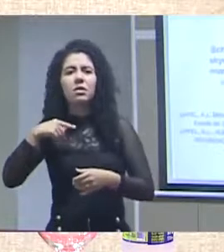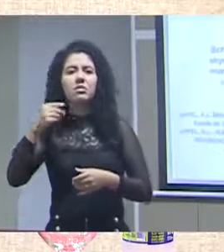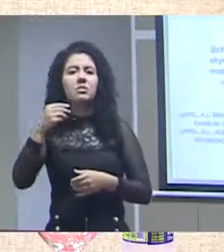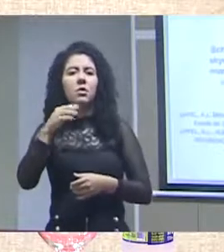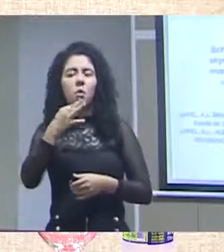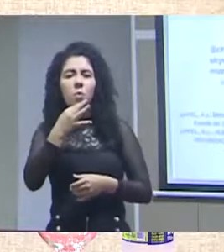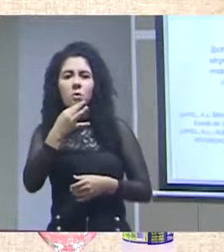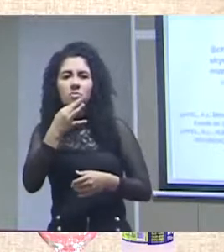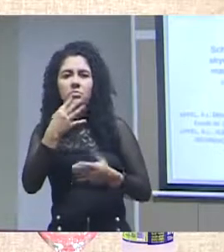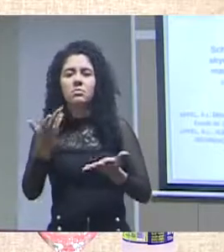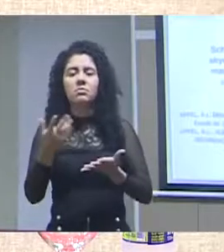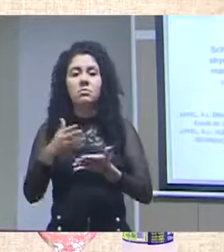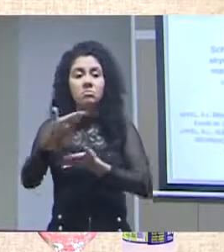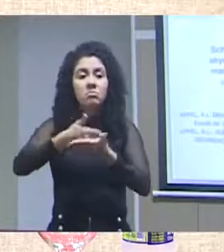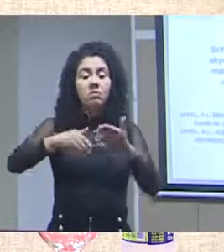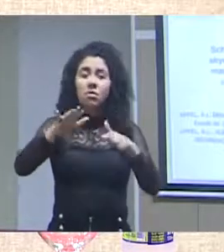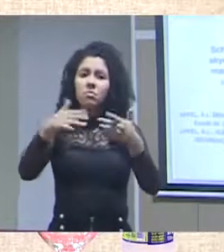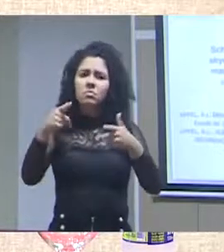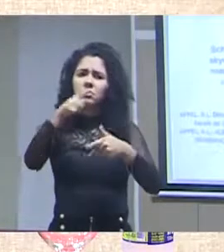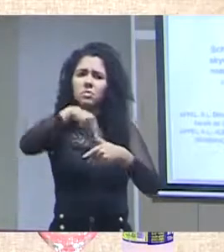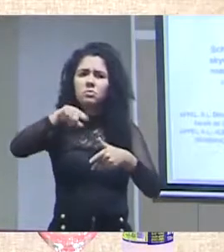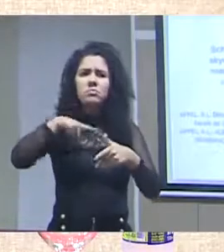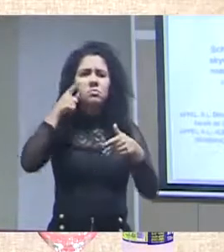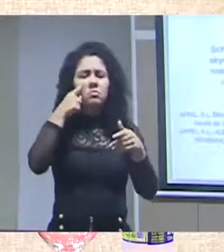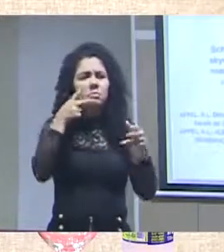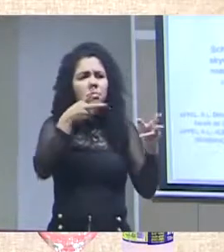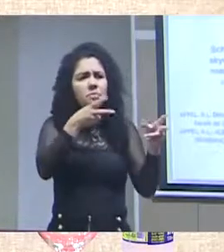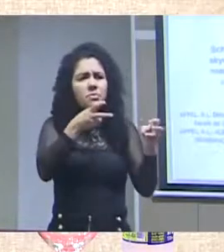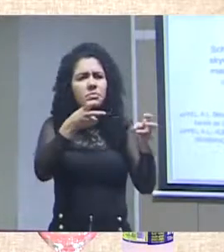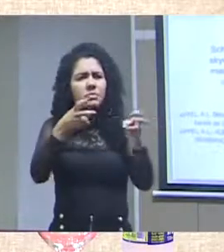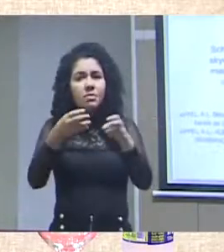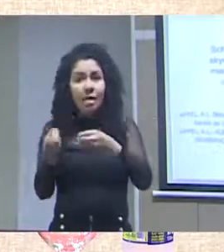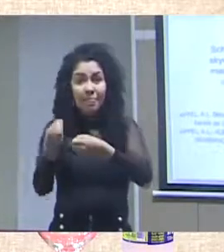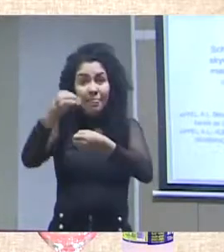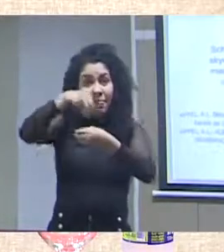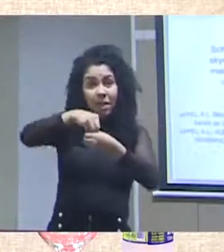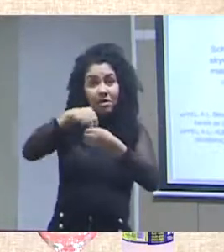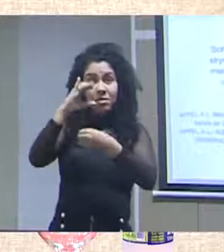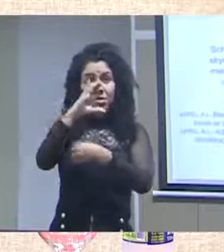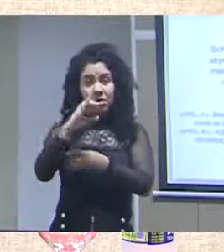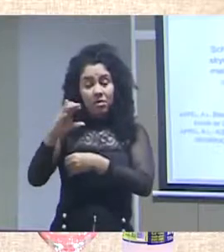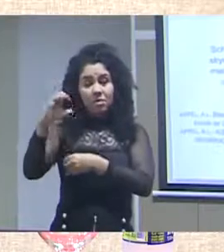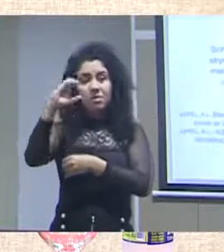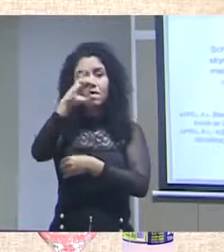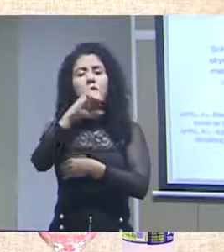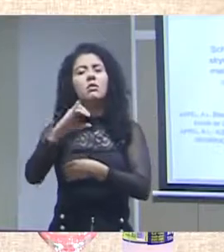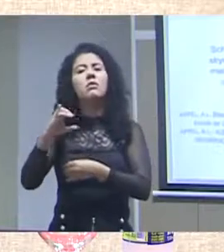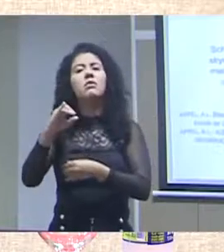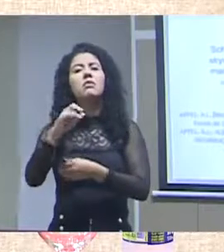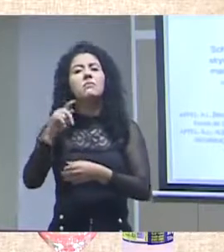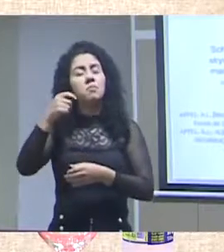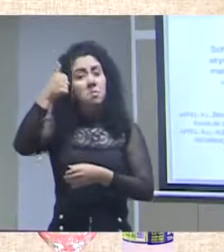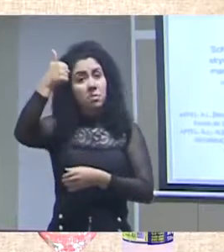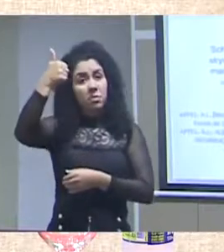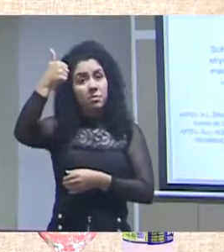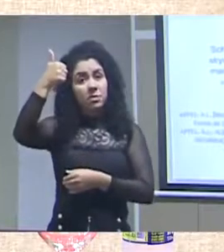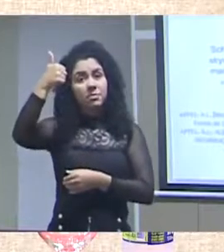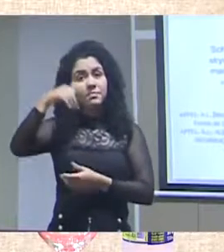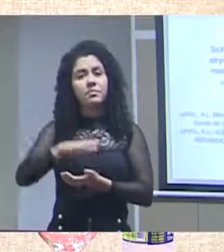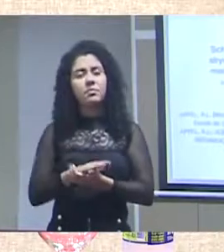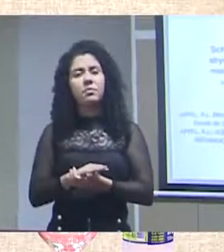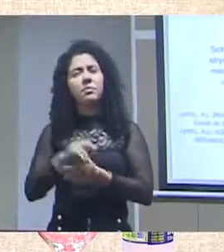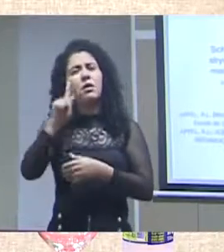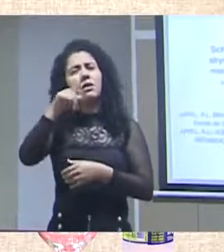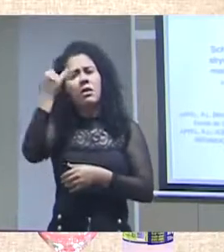conhecimento. A partir daí, a gente vai vendo que, no campo da ciência, e primeiramente